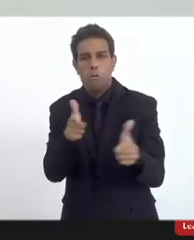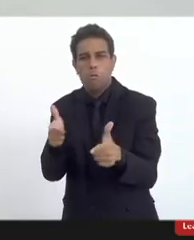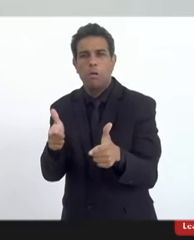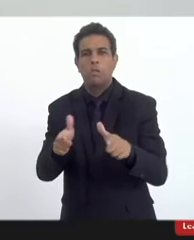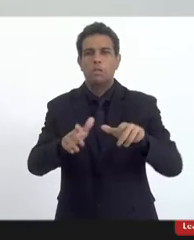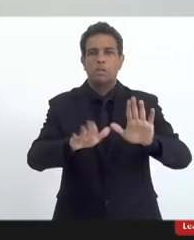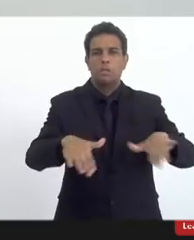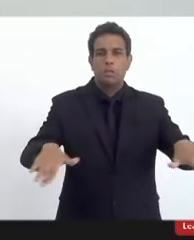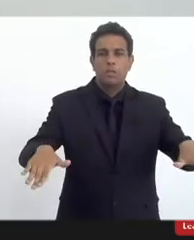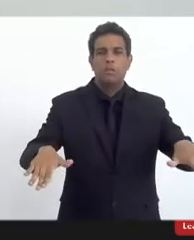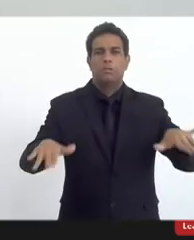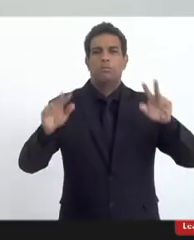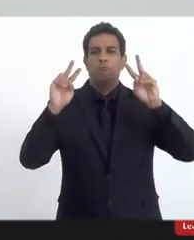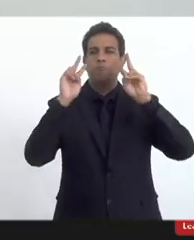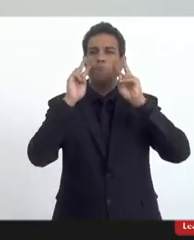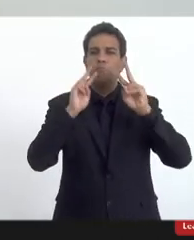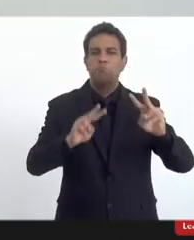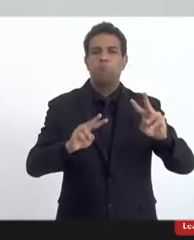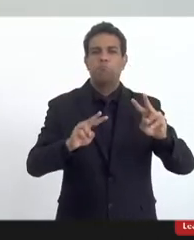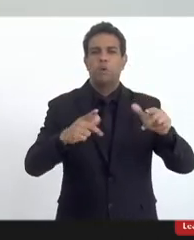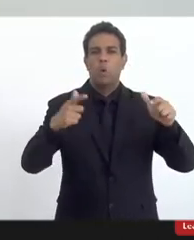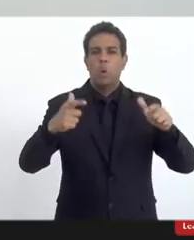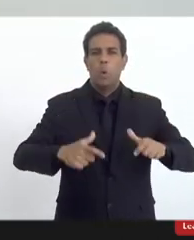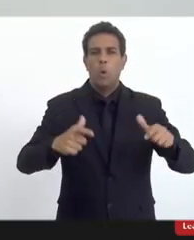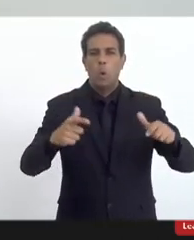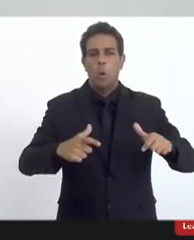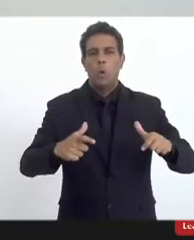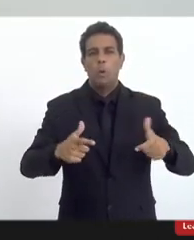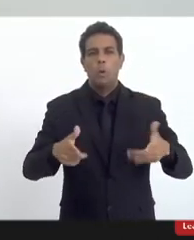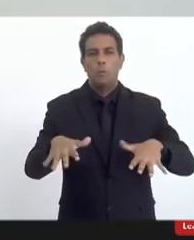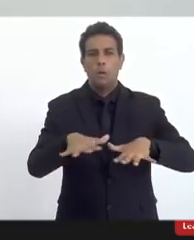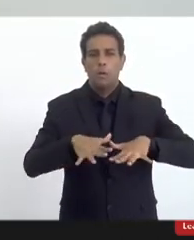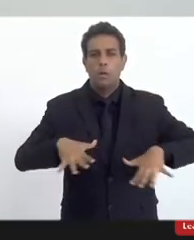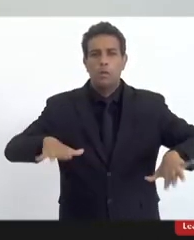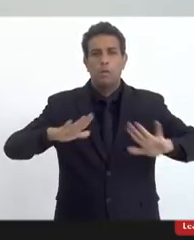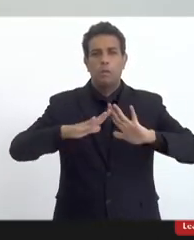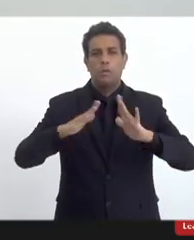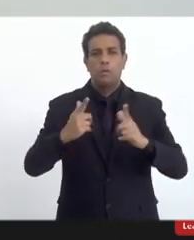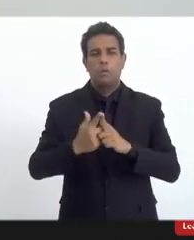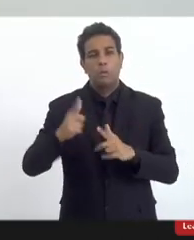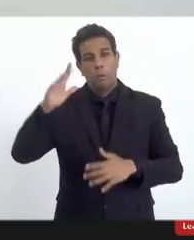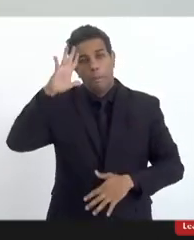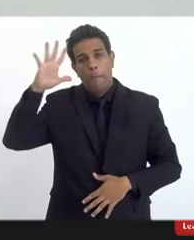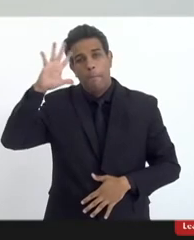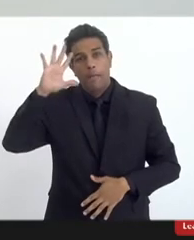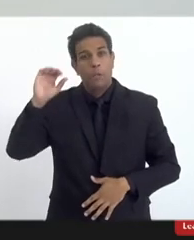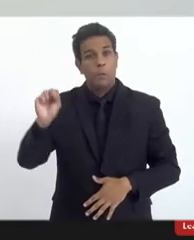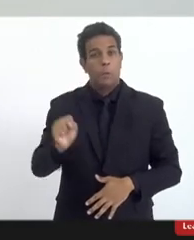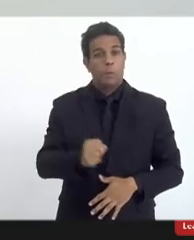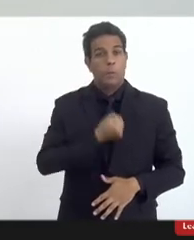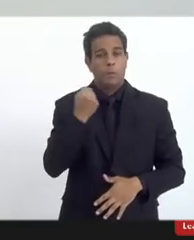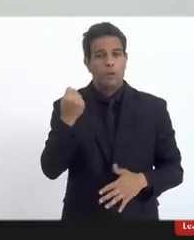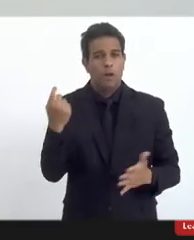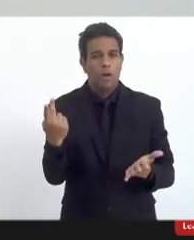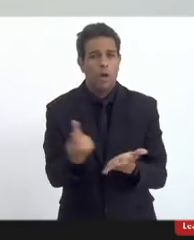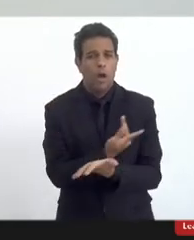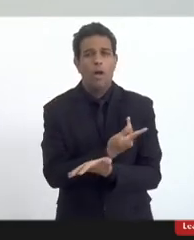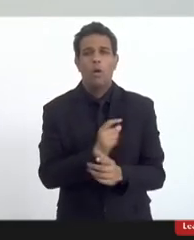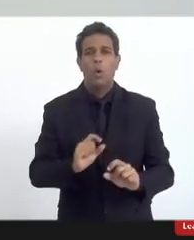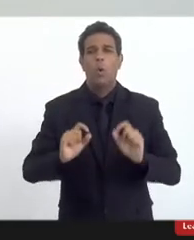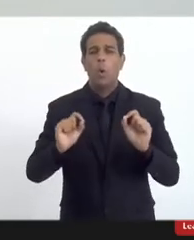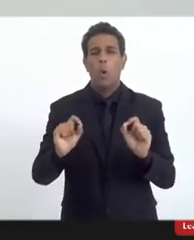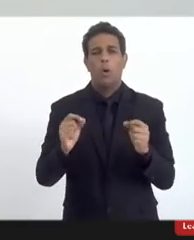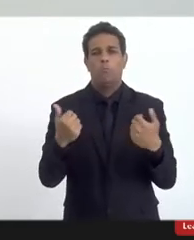criança, né? Que passava ali no pátio, no momento, a gente imagina o desespero. Isso tem acontecido, não